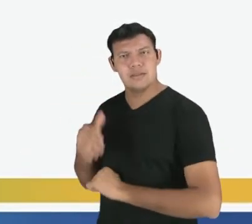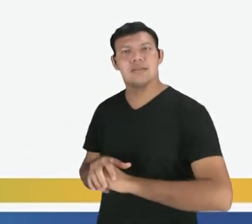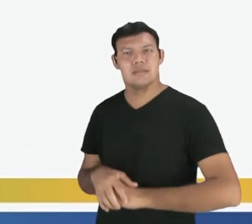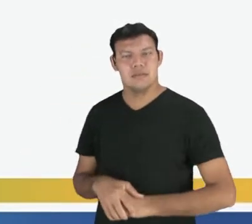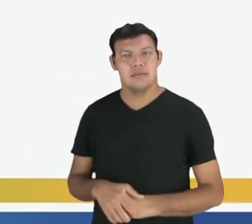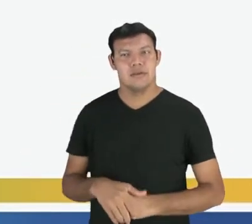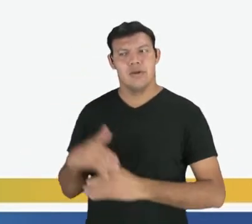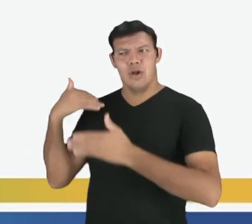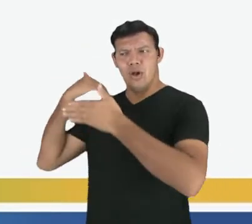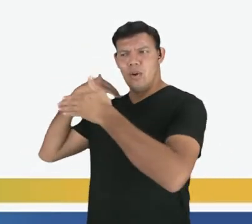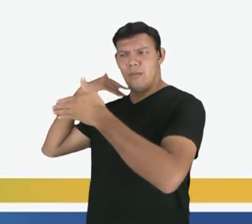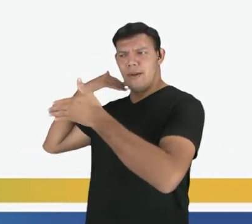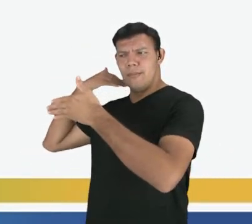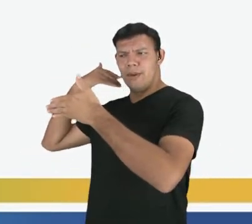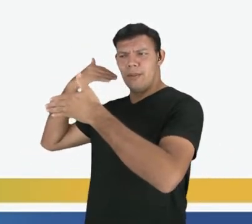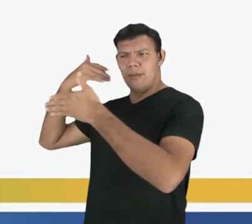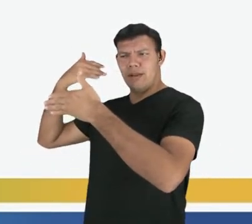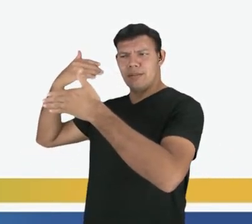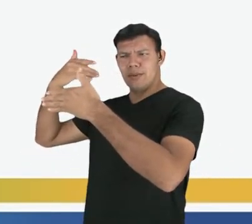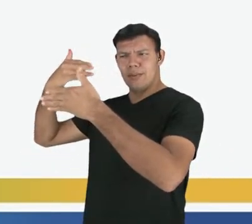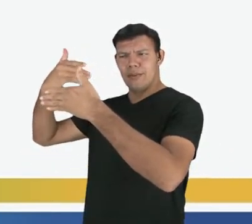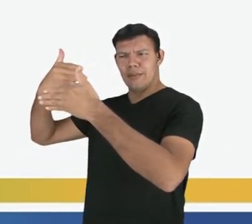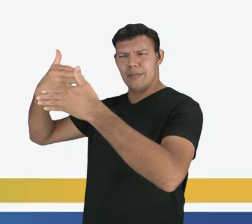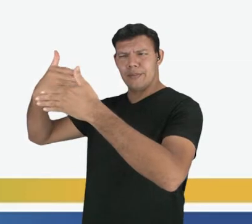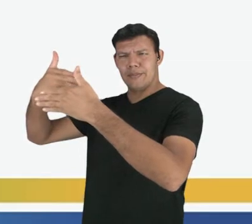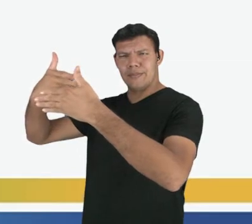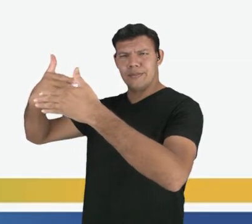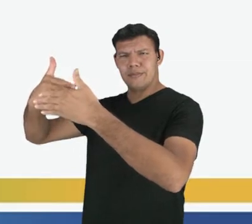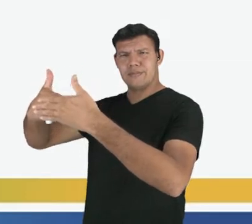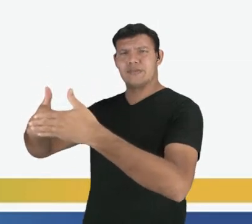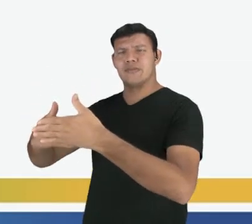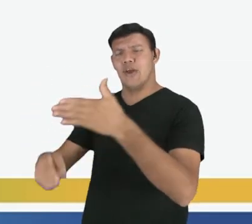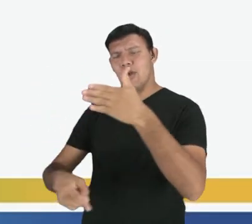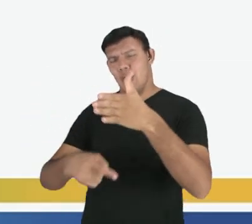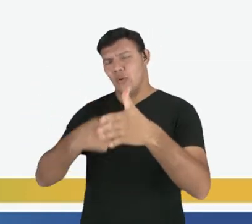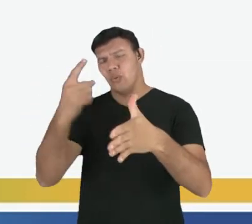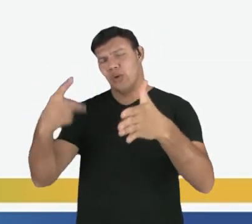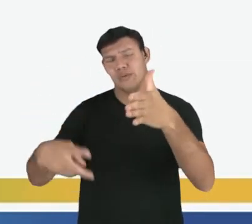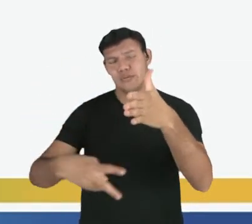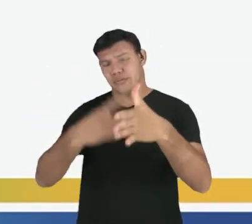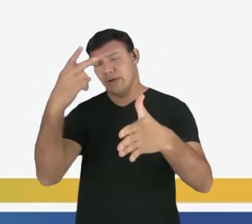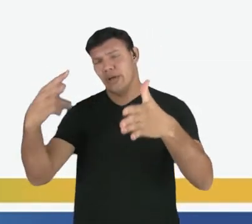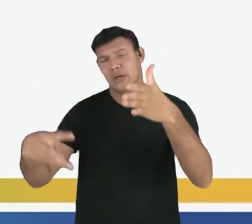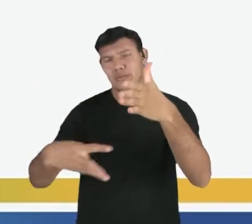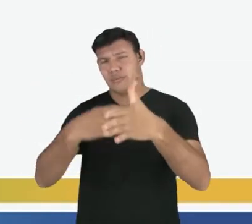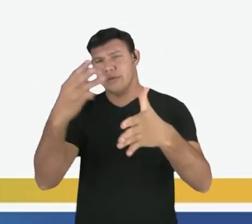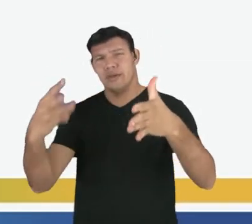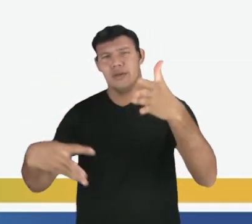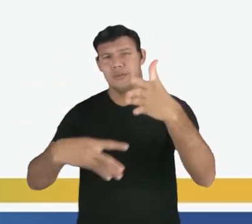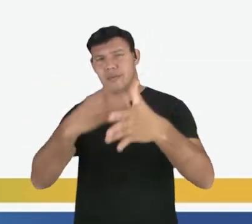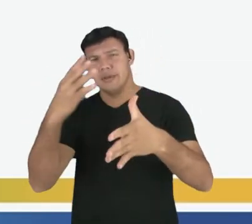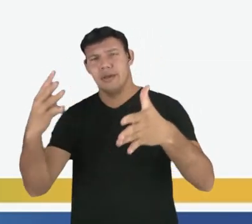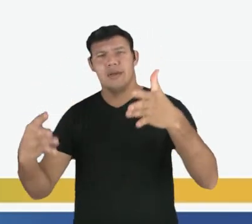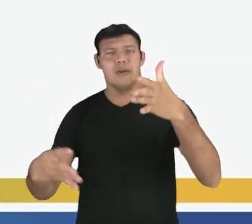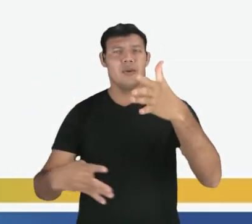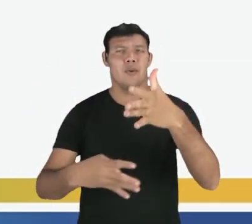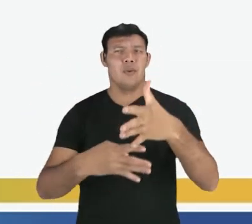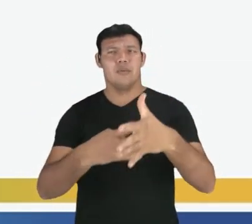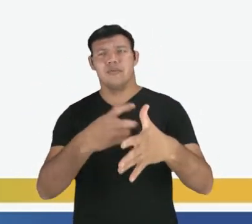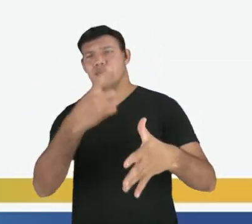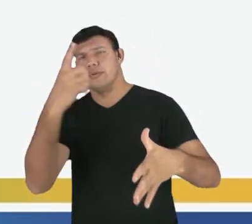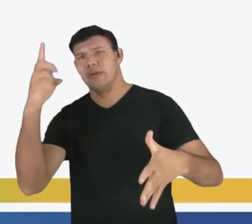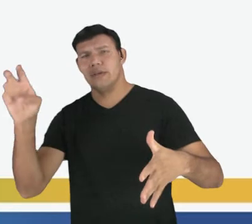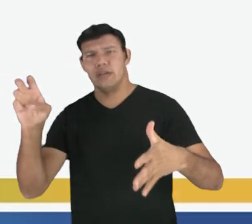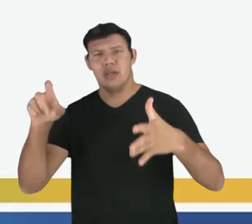ele se prolongou, significa que eu ouvi música mais de uma vez no passado. Esse passado, essa